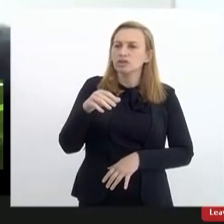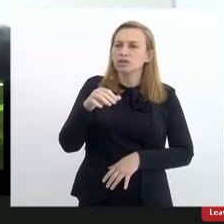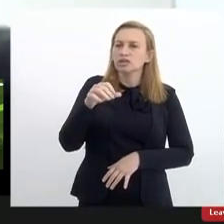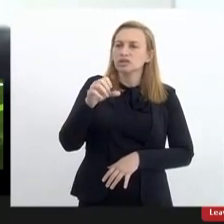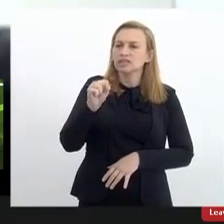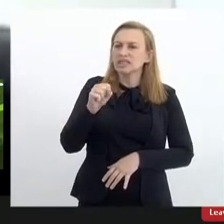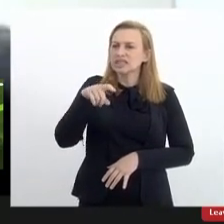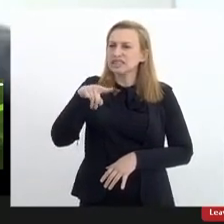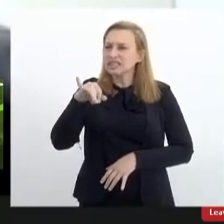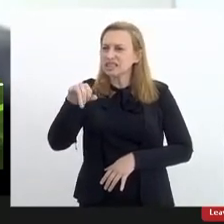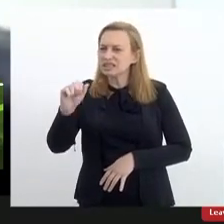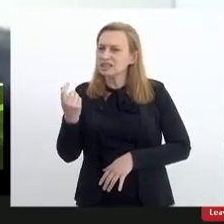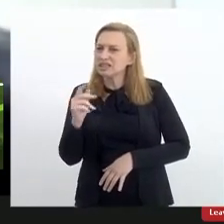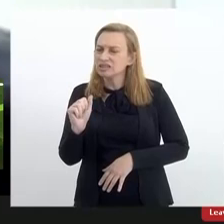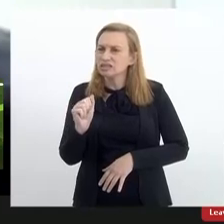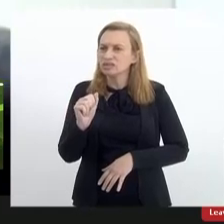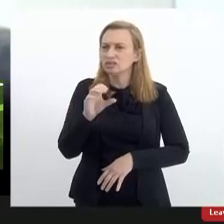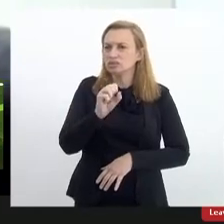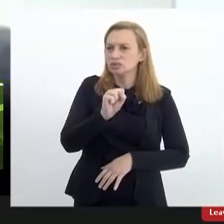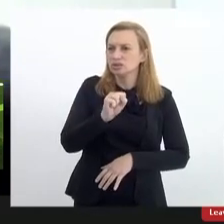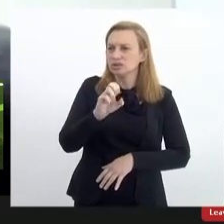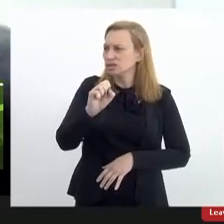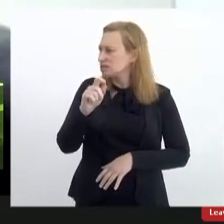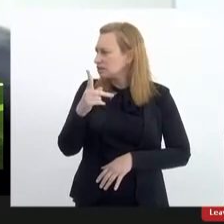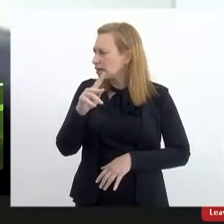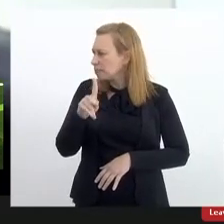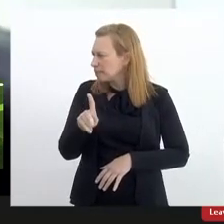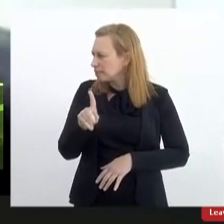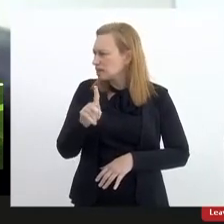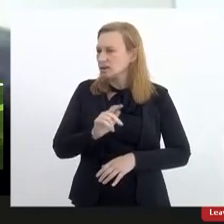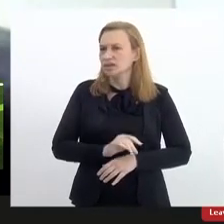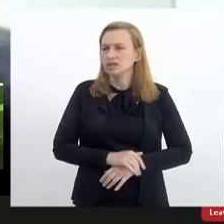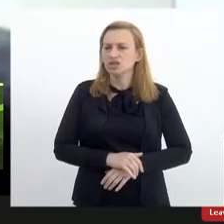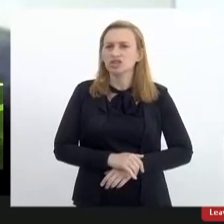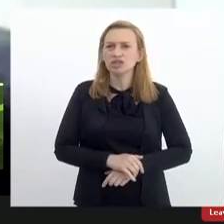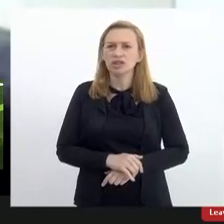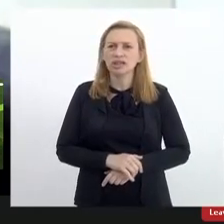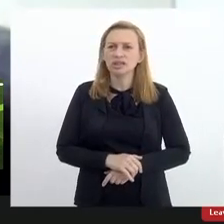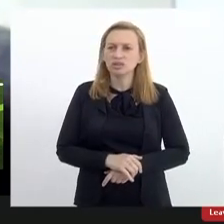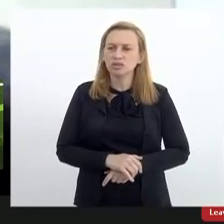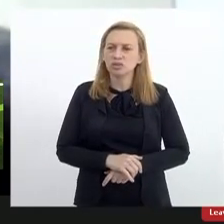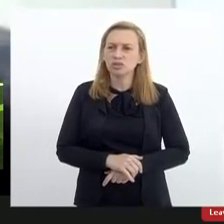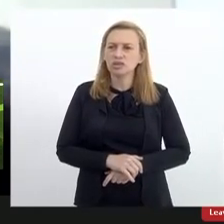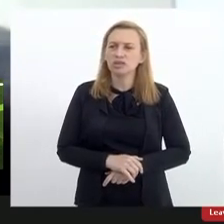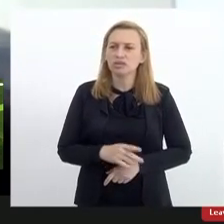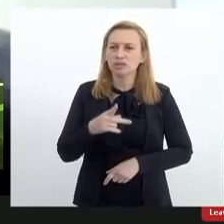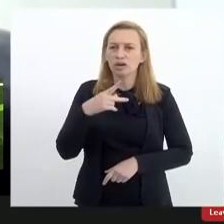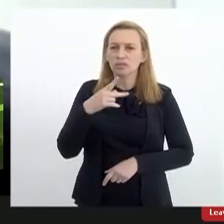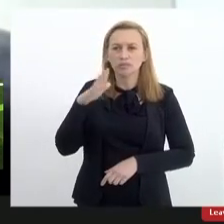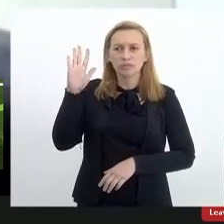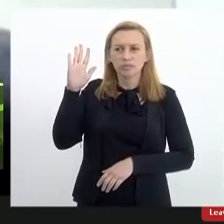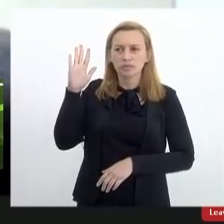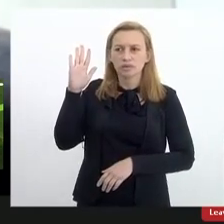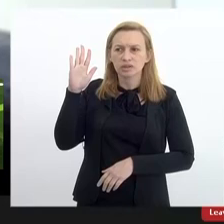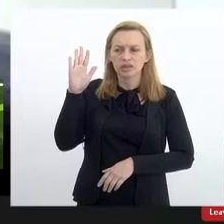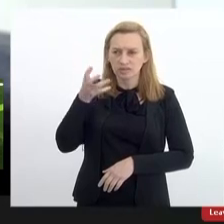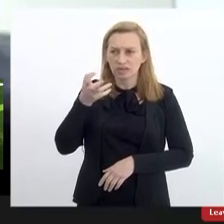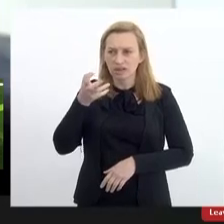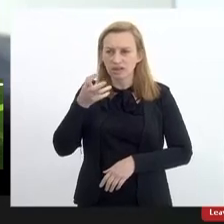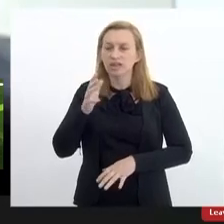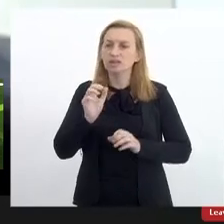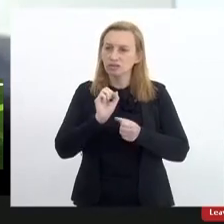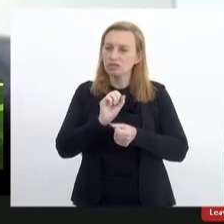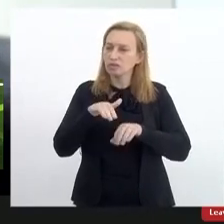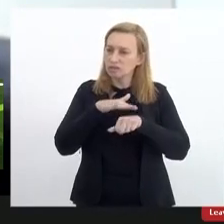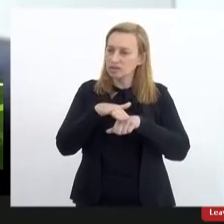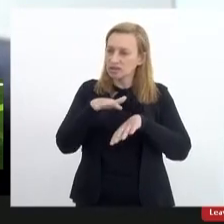sequência eu vou começar a intercalar os conselheiros. Eu entendo que quem está com mãozinha levantada é porque quer falar, né? Então, vamos